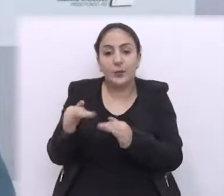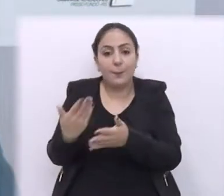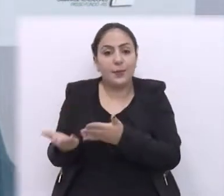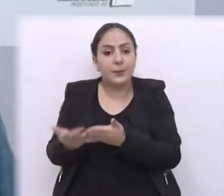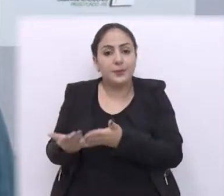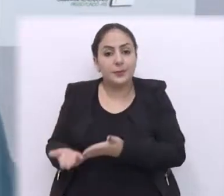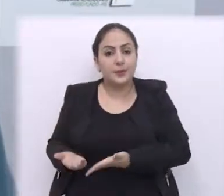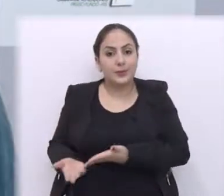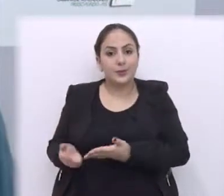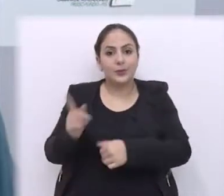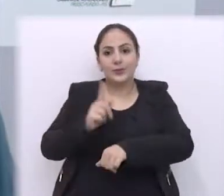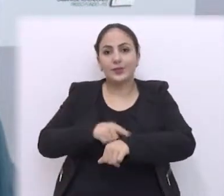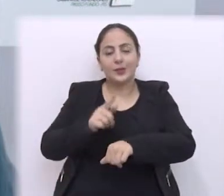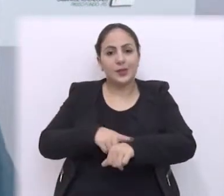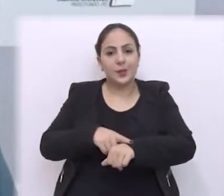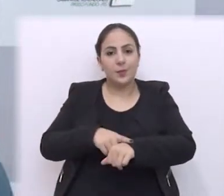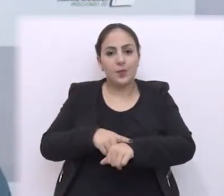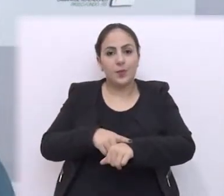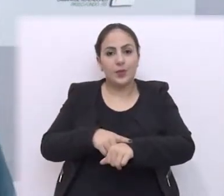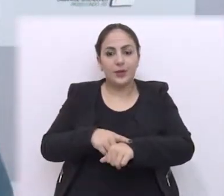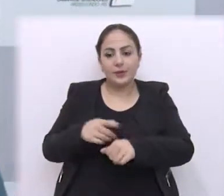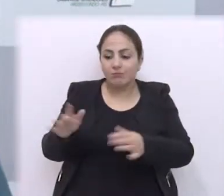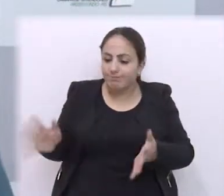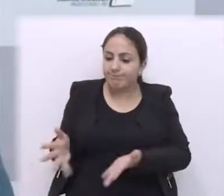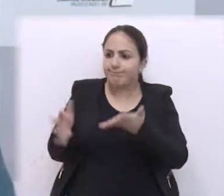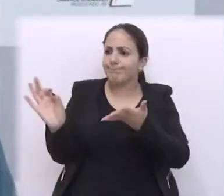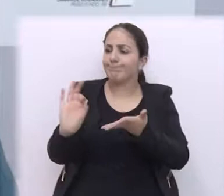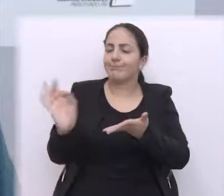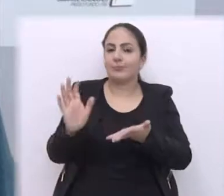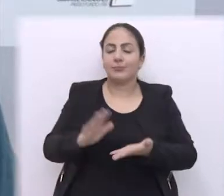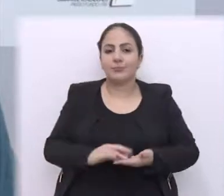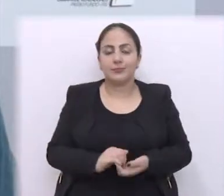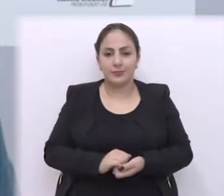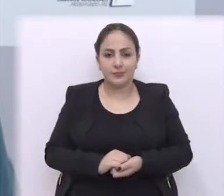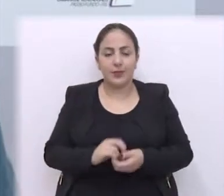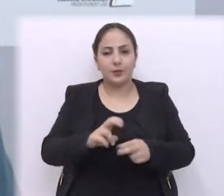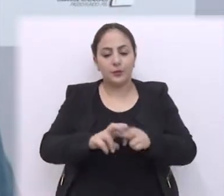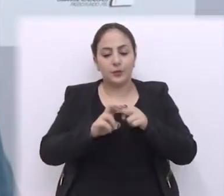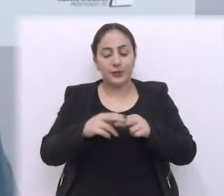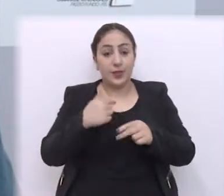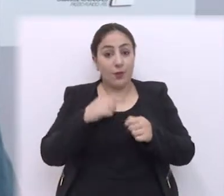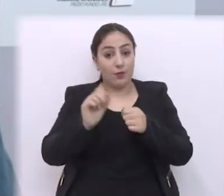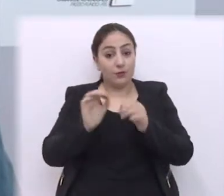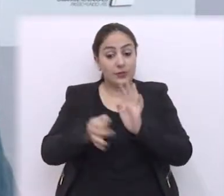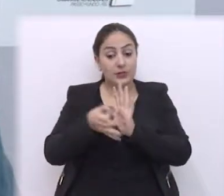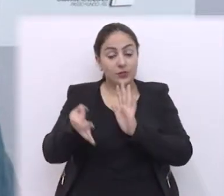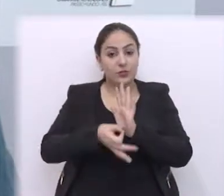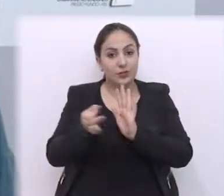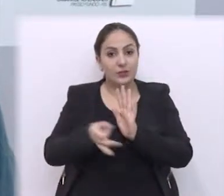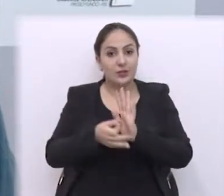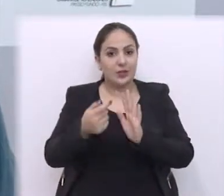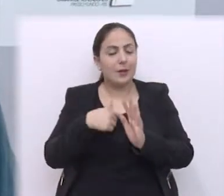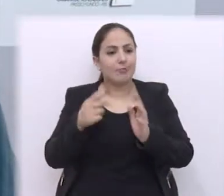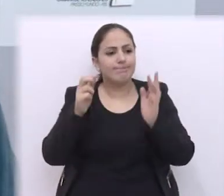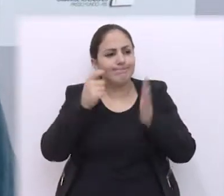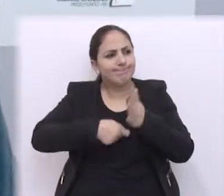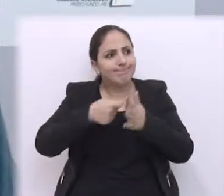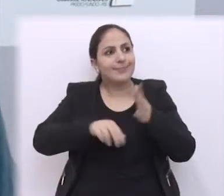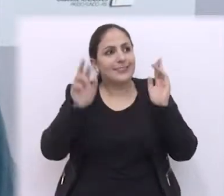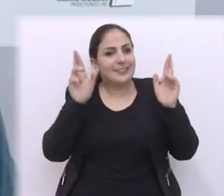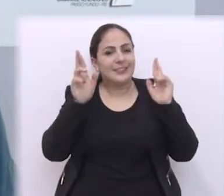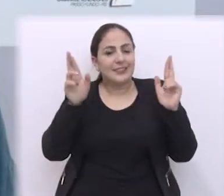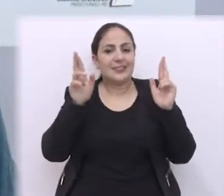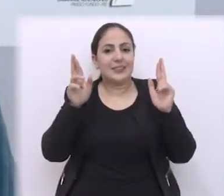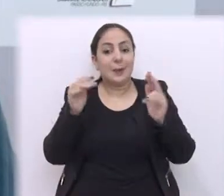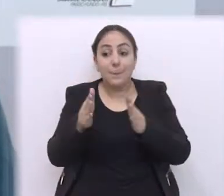acabam se perdendo no tempo sem ser garimpado. Então, eu fiz essa indicação, envio para